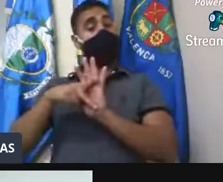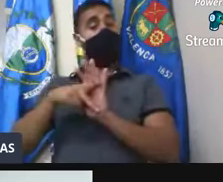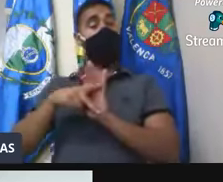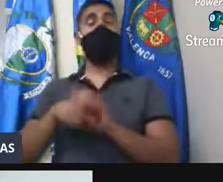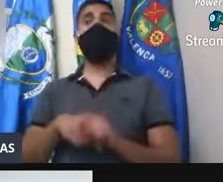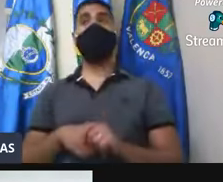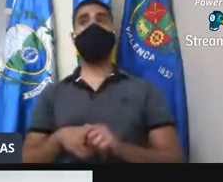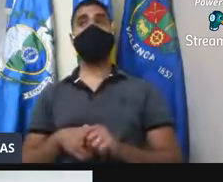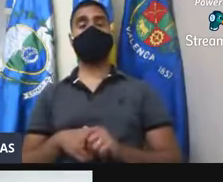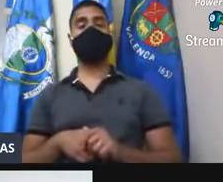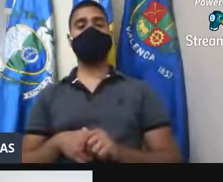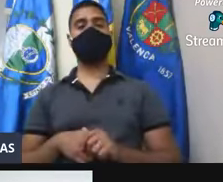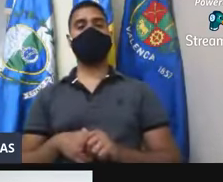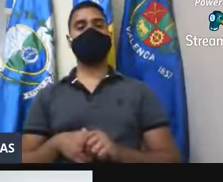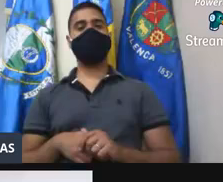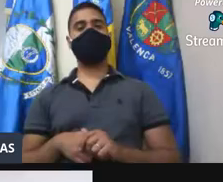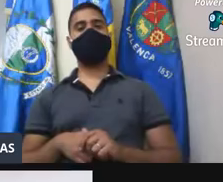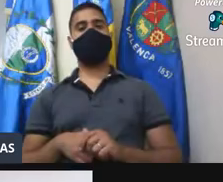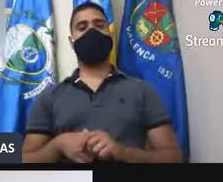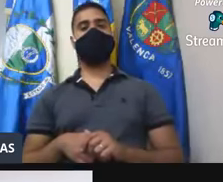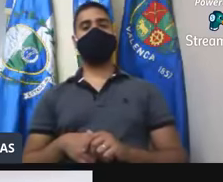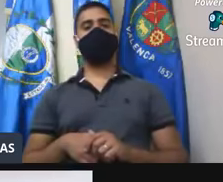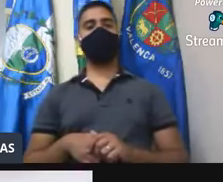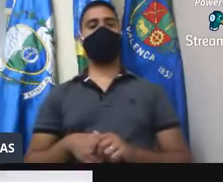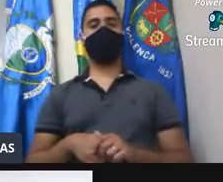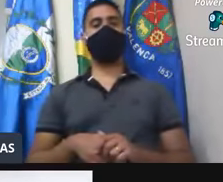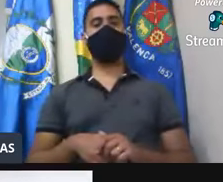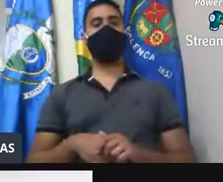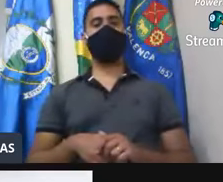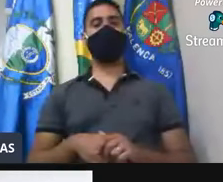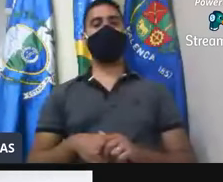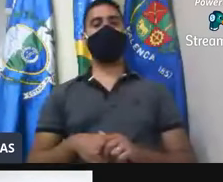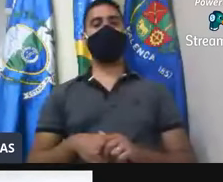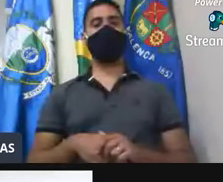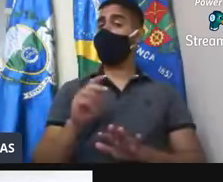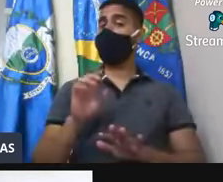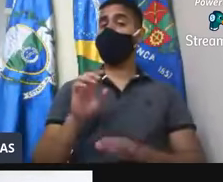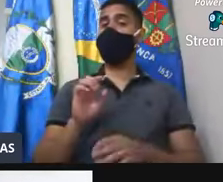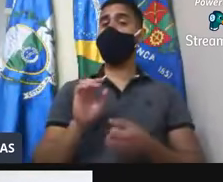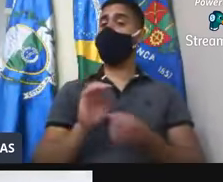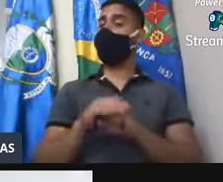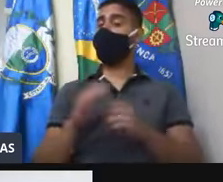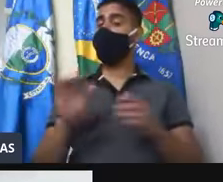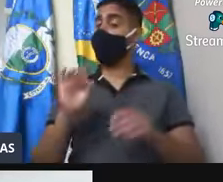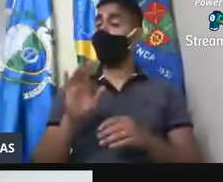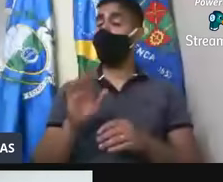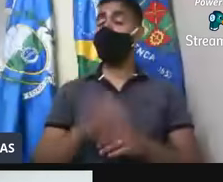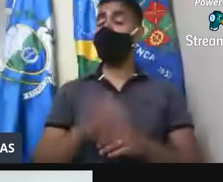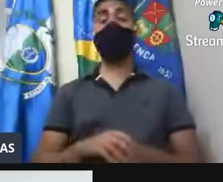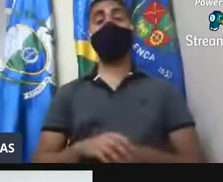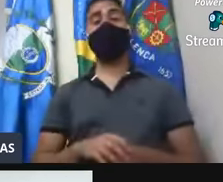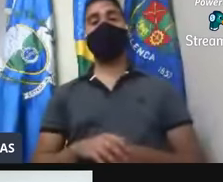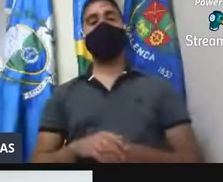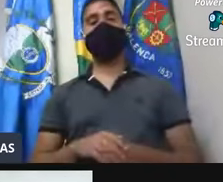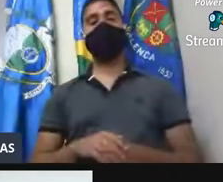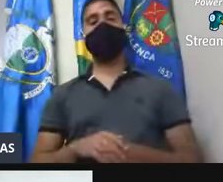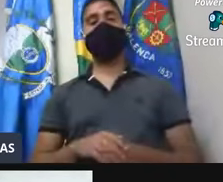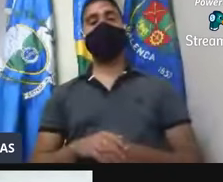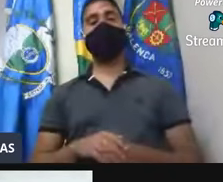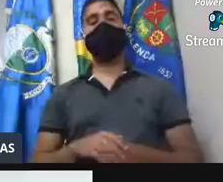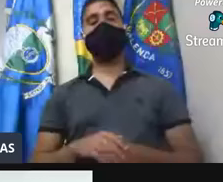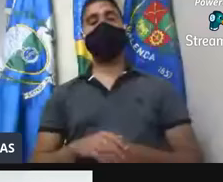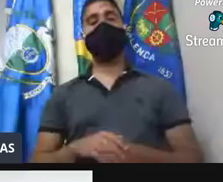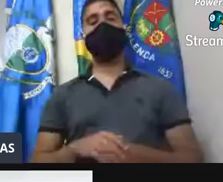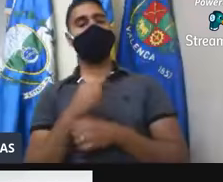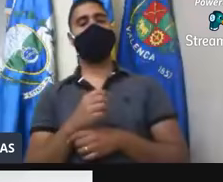da maioria das pessoas ali da Santa Cruz. Tá bom, presidente? Por essa noite é só isso, meu grande abraço aí, quem acompanha a